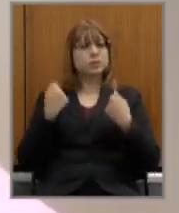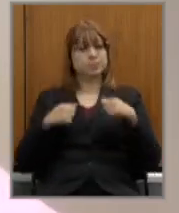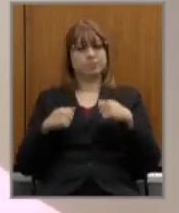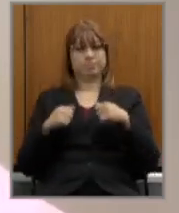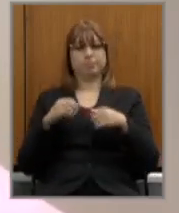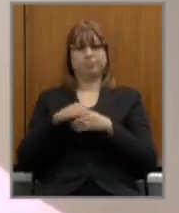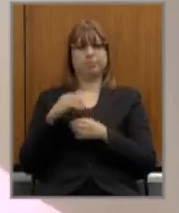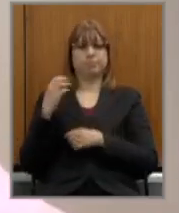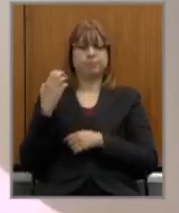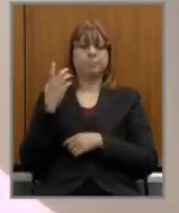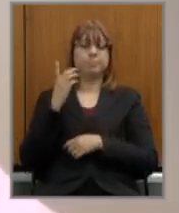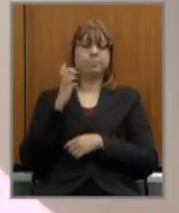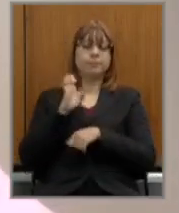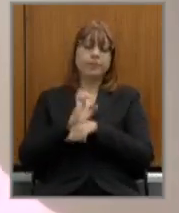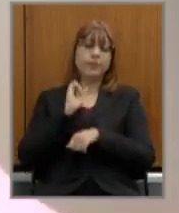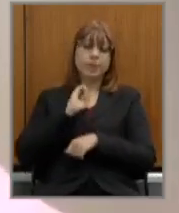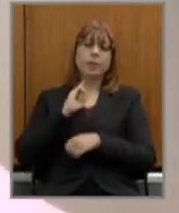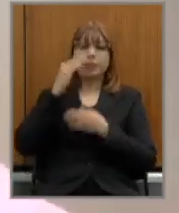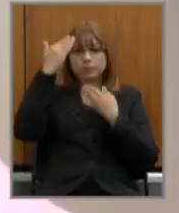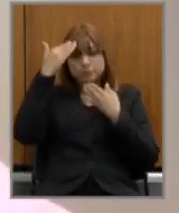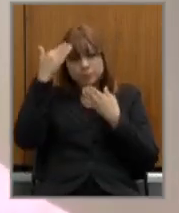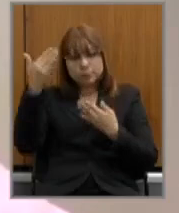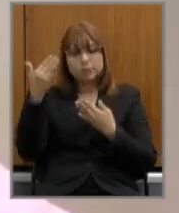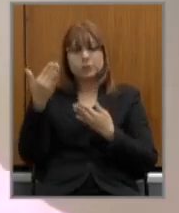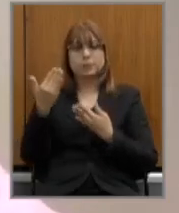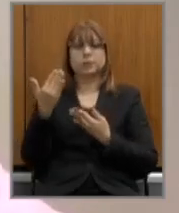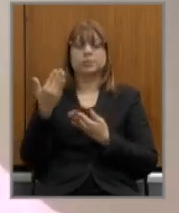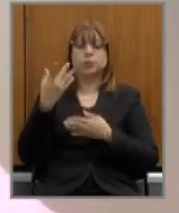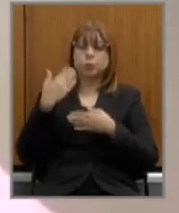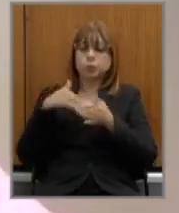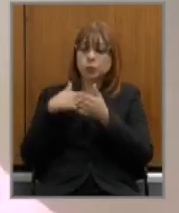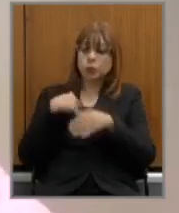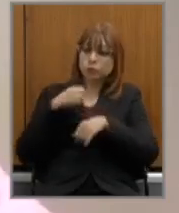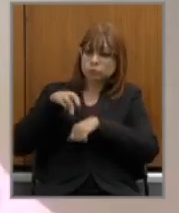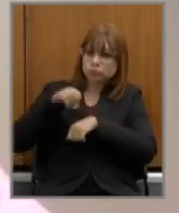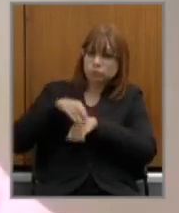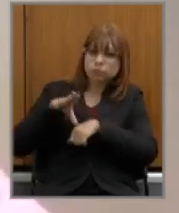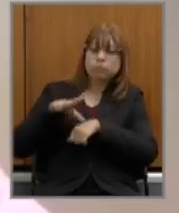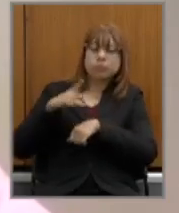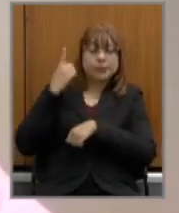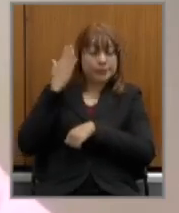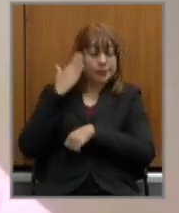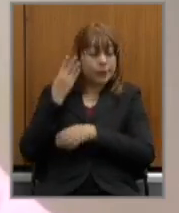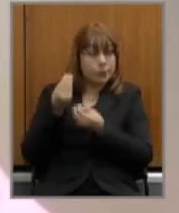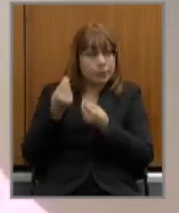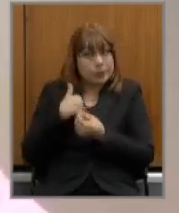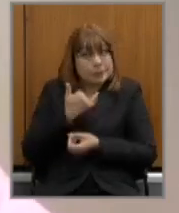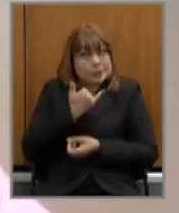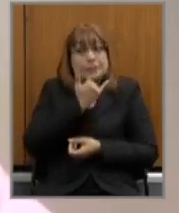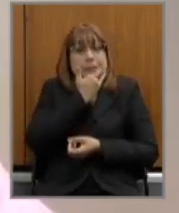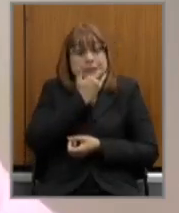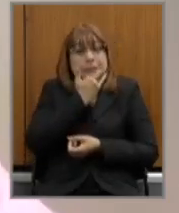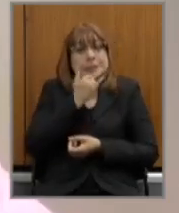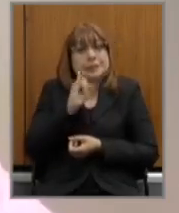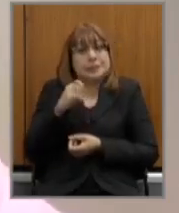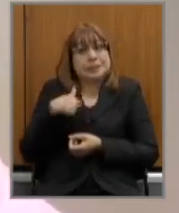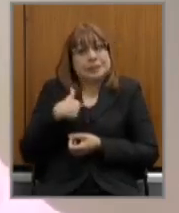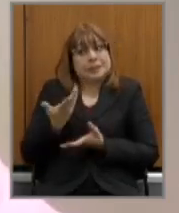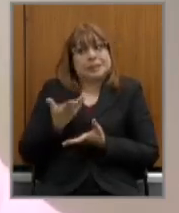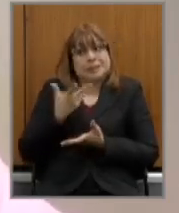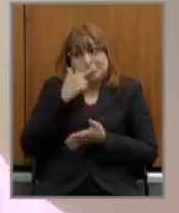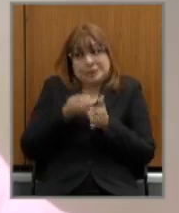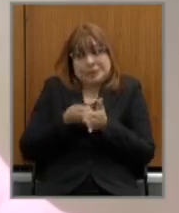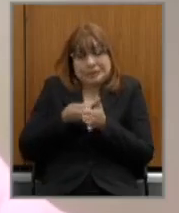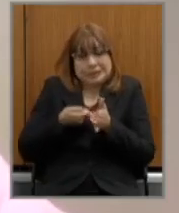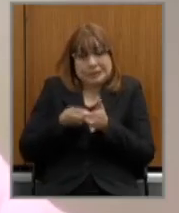muito a receptividade que tenho tido com cada demanda que levo e sei que nós são poucas peço desculpa se perturbo muito